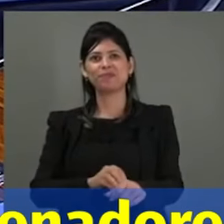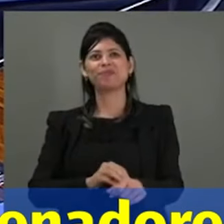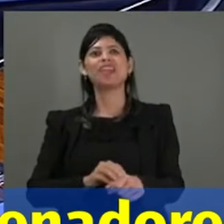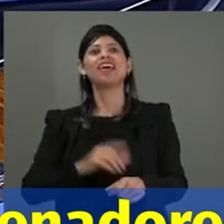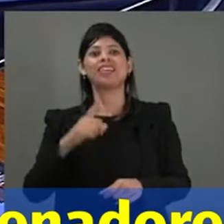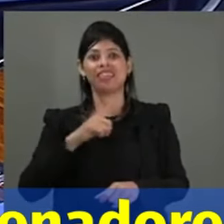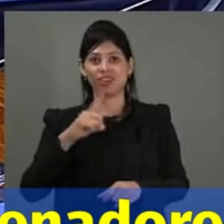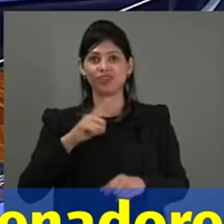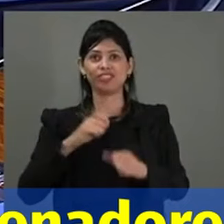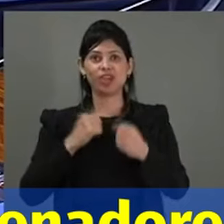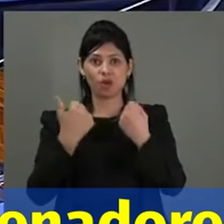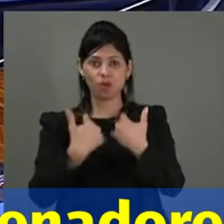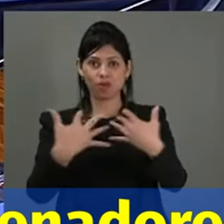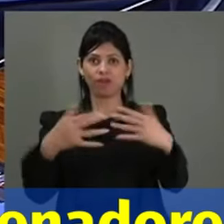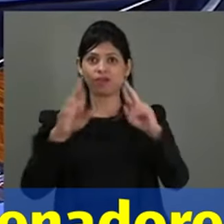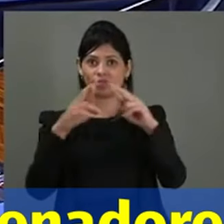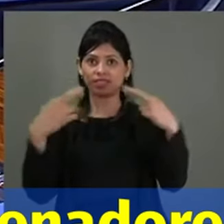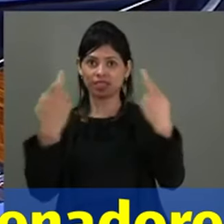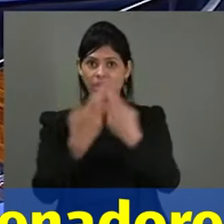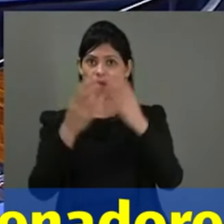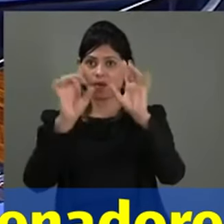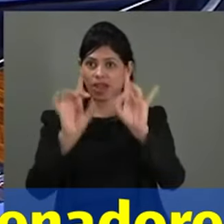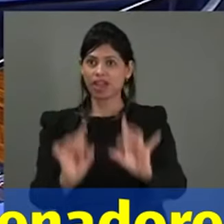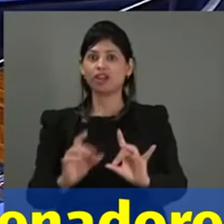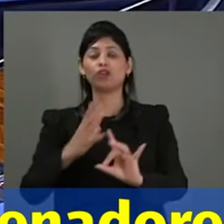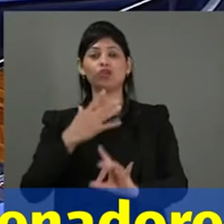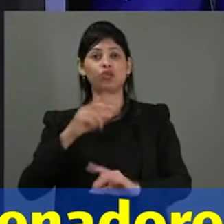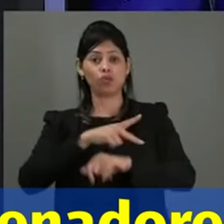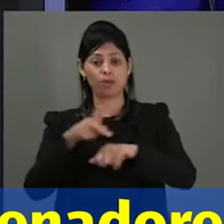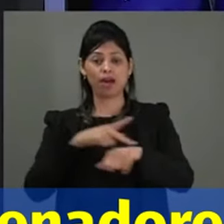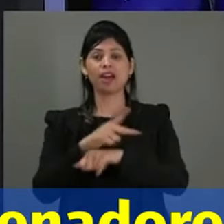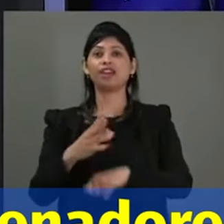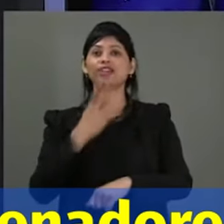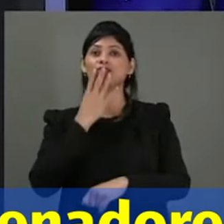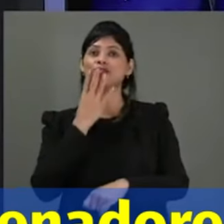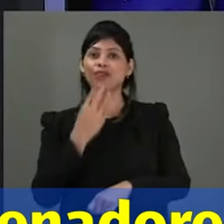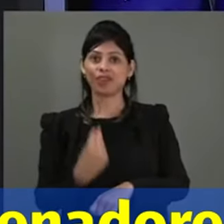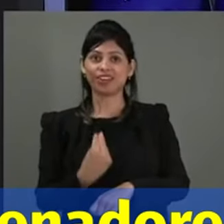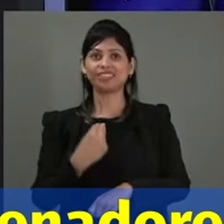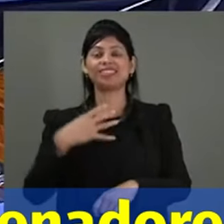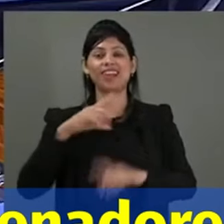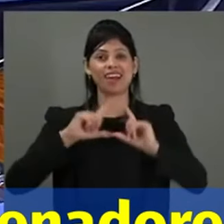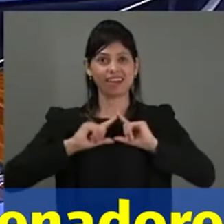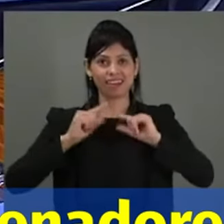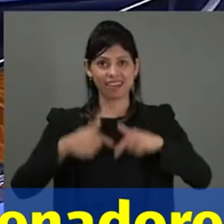solene para tratar sobre Israel. A minha presença foi confirmada aqui pelo Jacques Wagner.